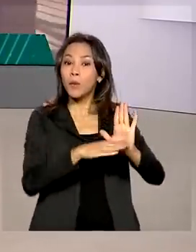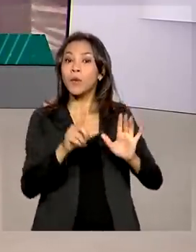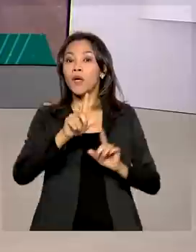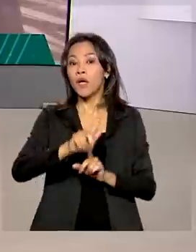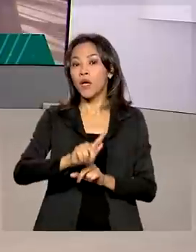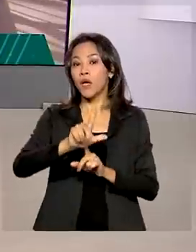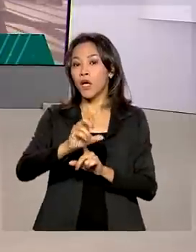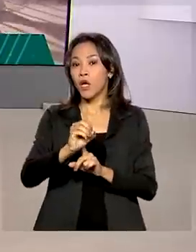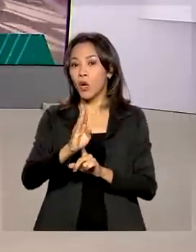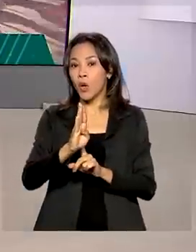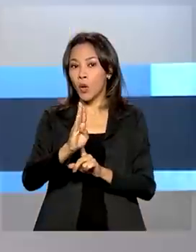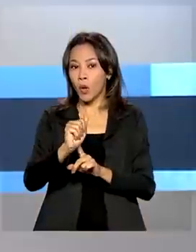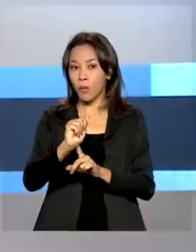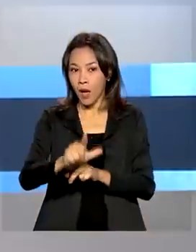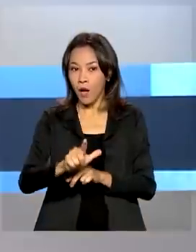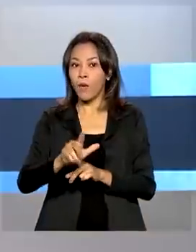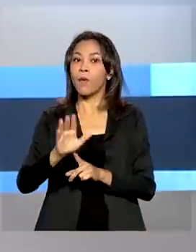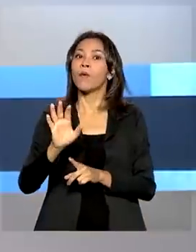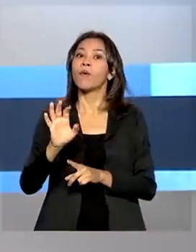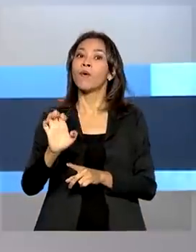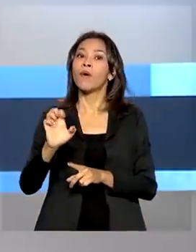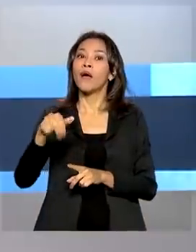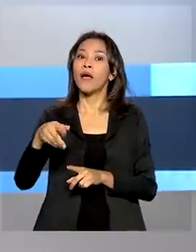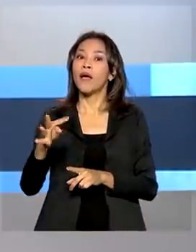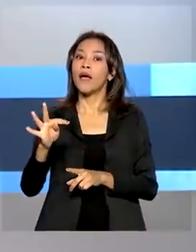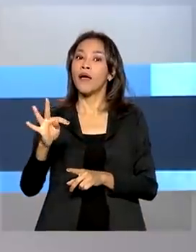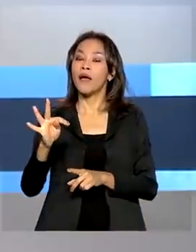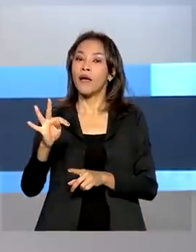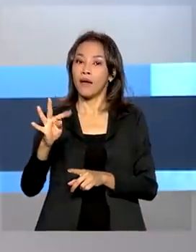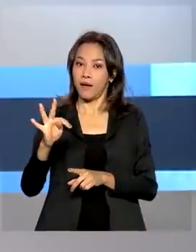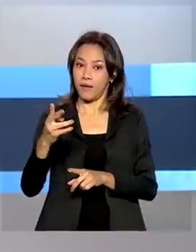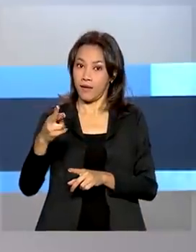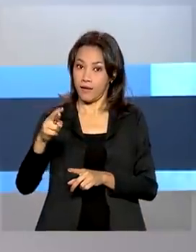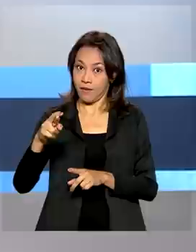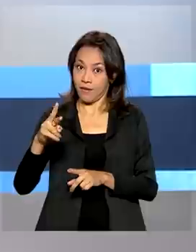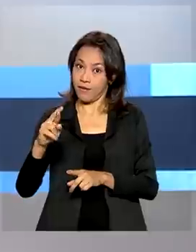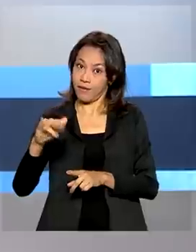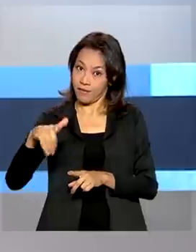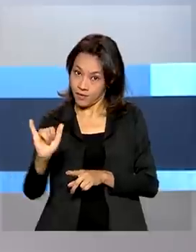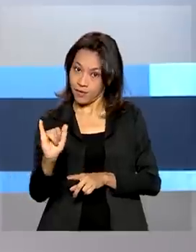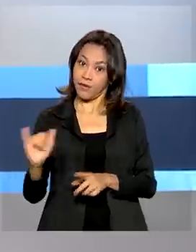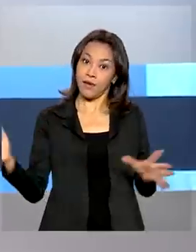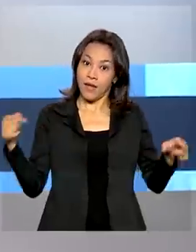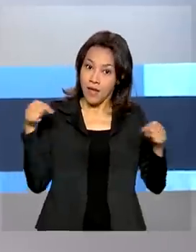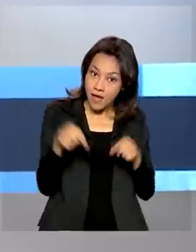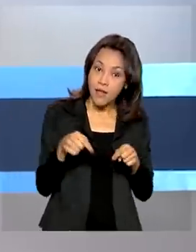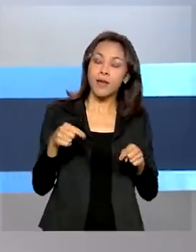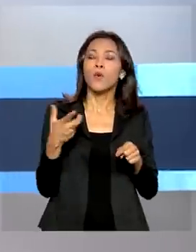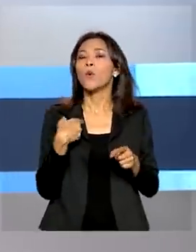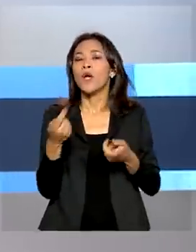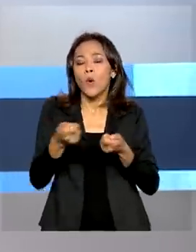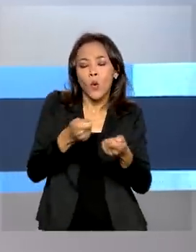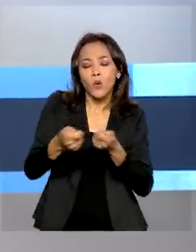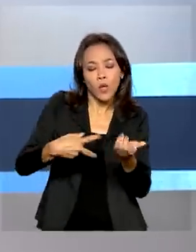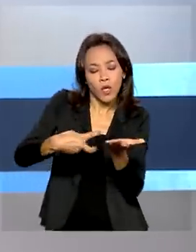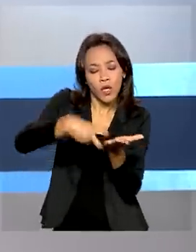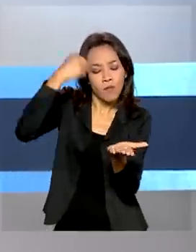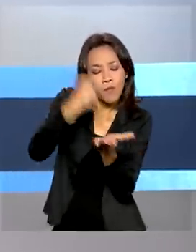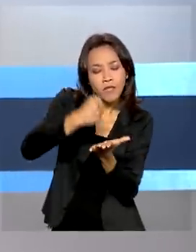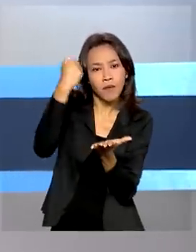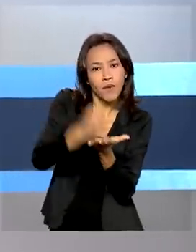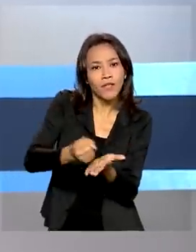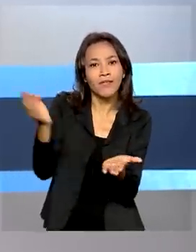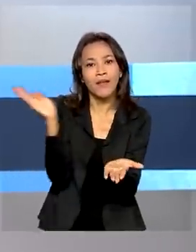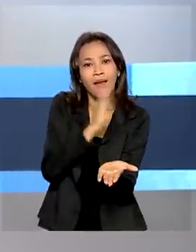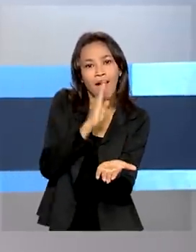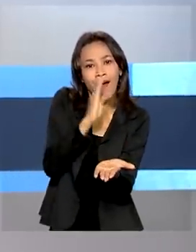governo norte-americano. Depois do registro aprovado pelos Estados Unidos, a liberação no controle do passaporte vai ser mais